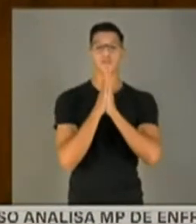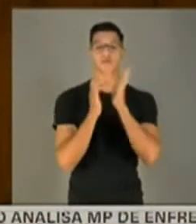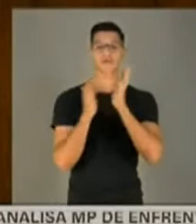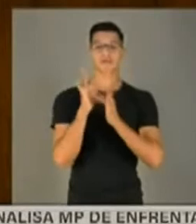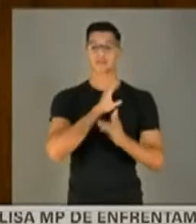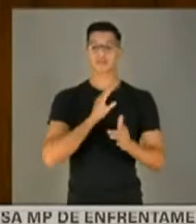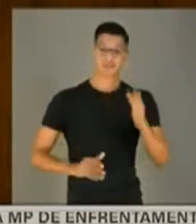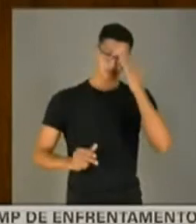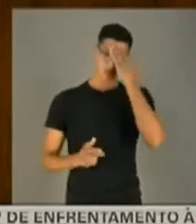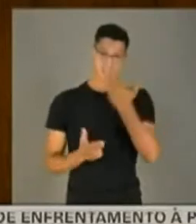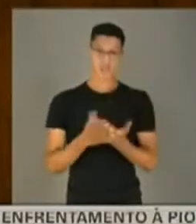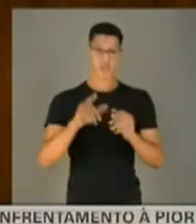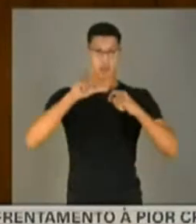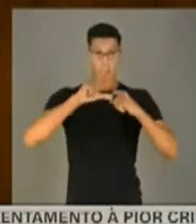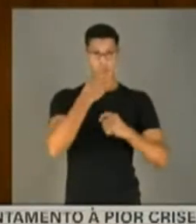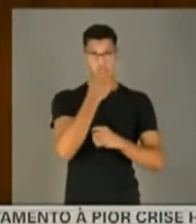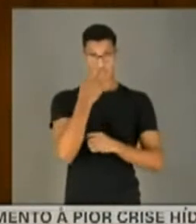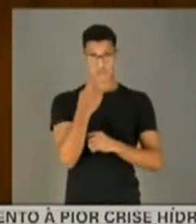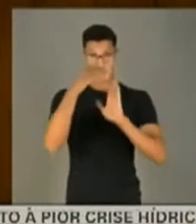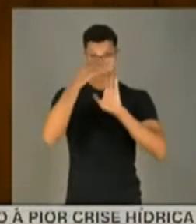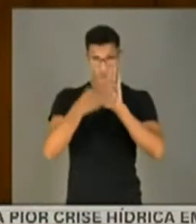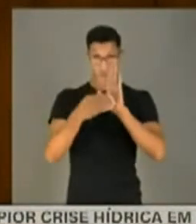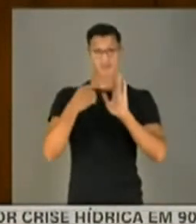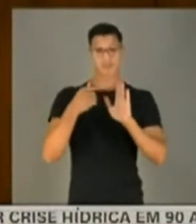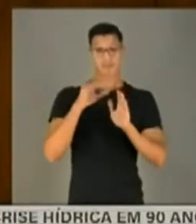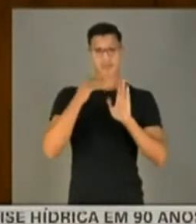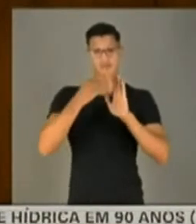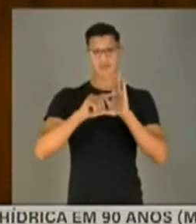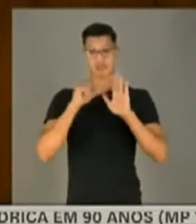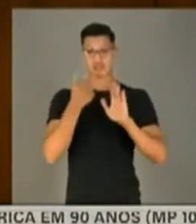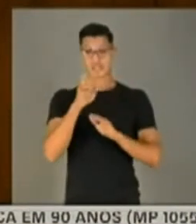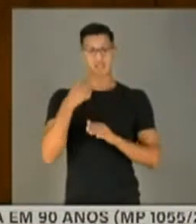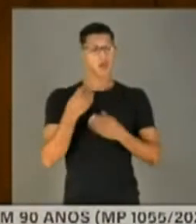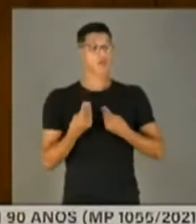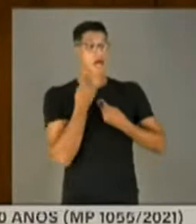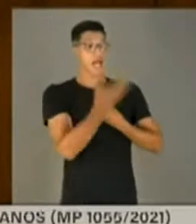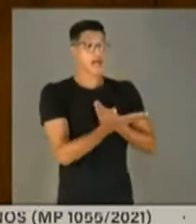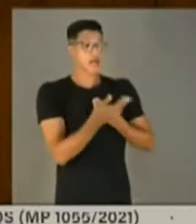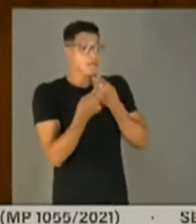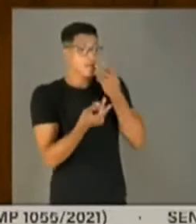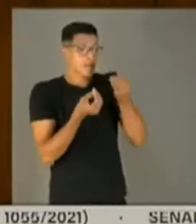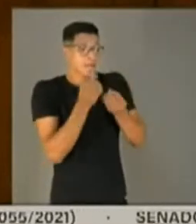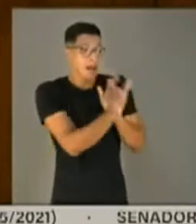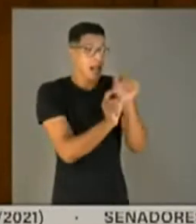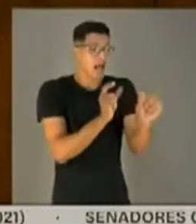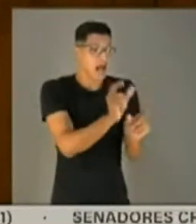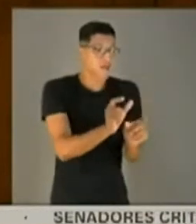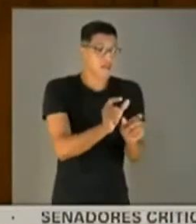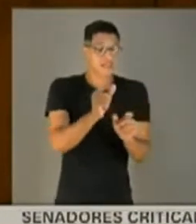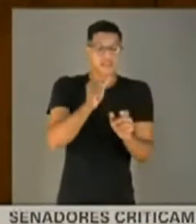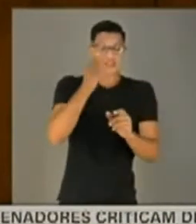que em Lucas 21, 15, diz, pois eu lhes darei palavras e sabedoria a quem nenhum dos seus adversários será capaz de